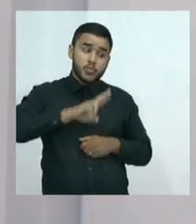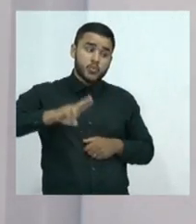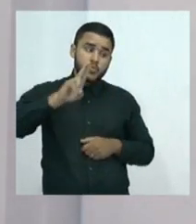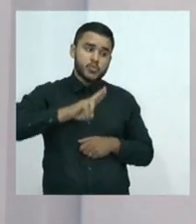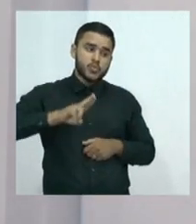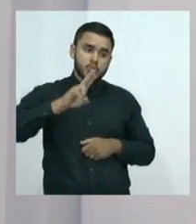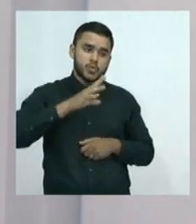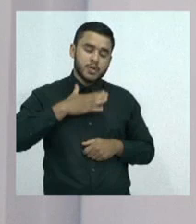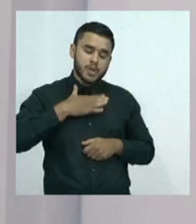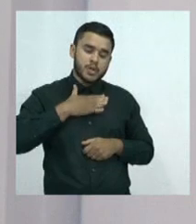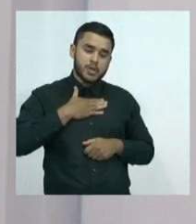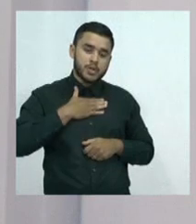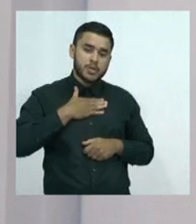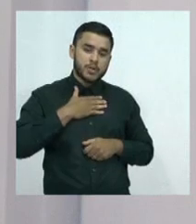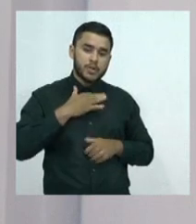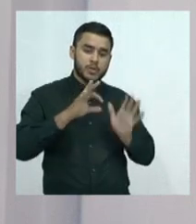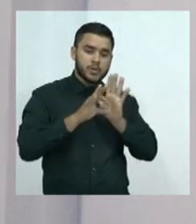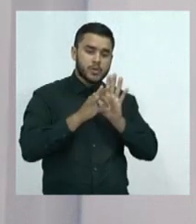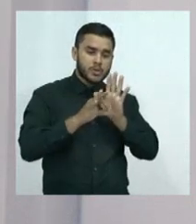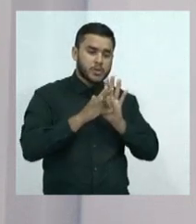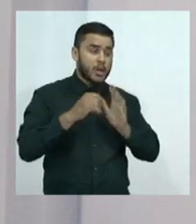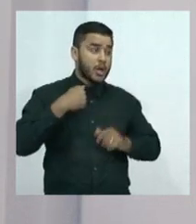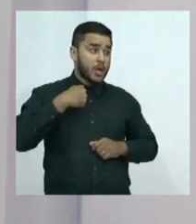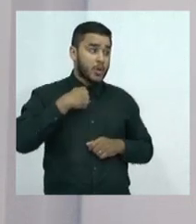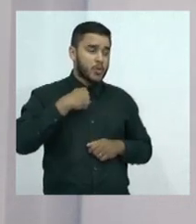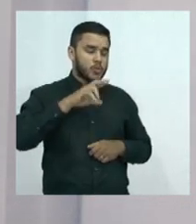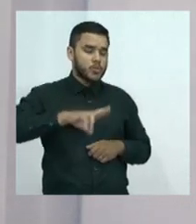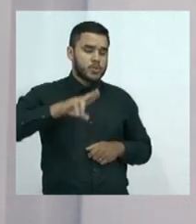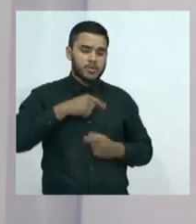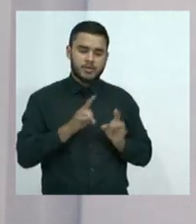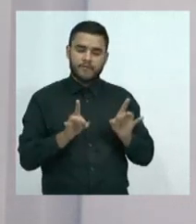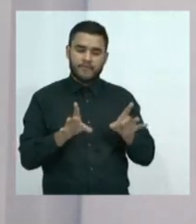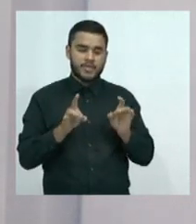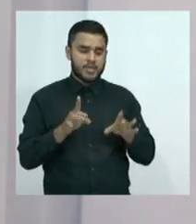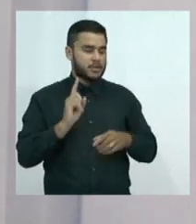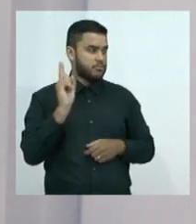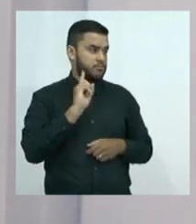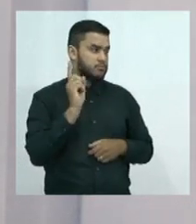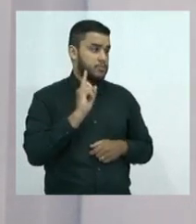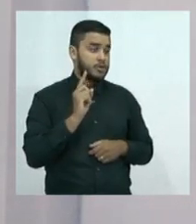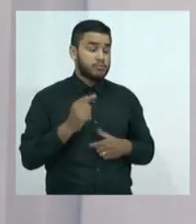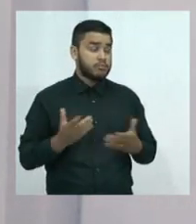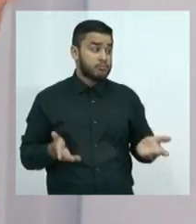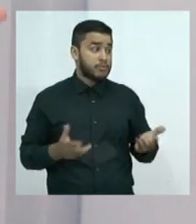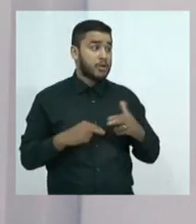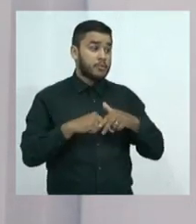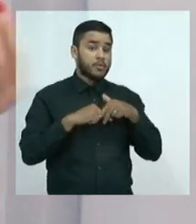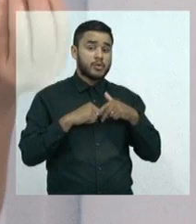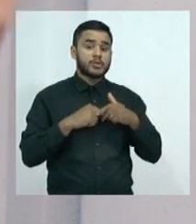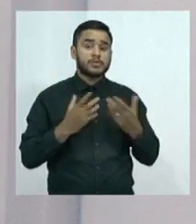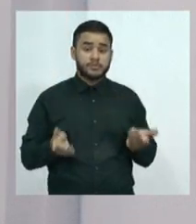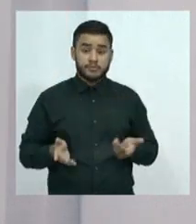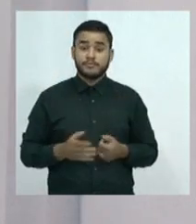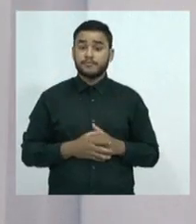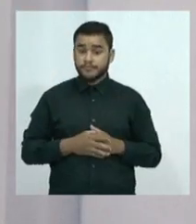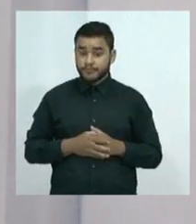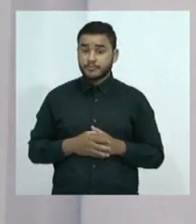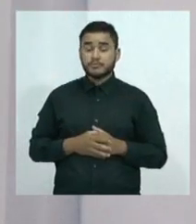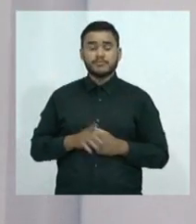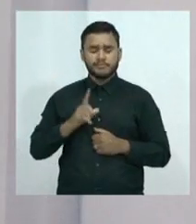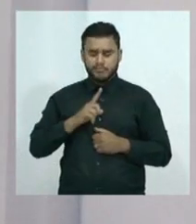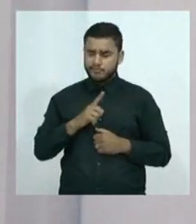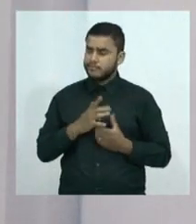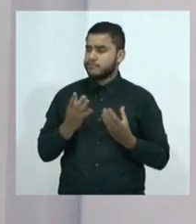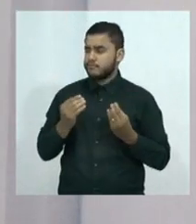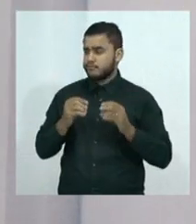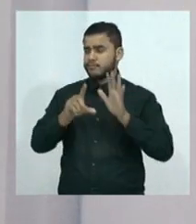é que a pessoa vai ser usuária se ela não portar? A lei, ela tem muitas falhas, né, são 18 verbos para tentar tipificar